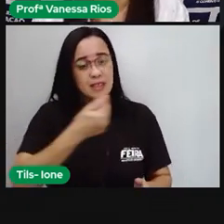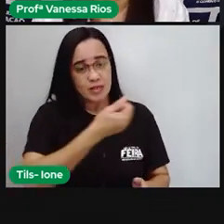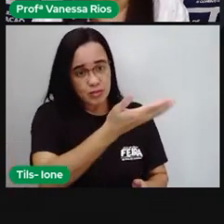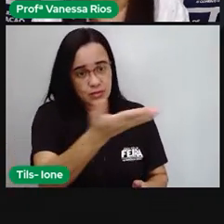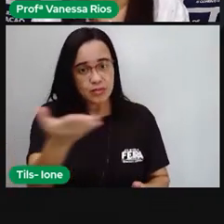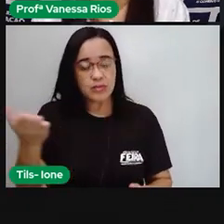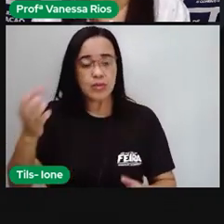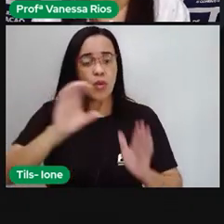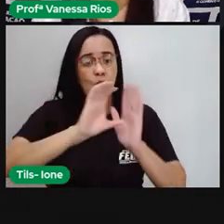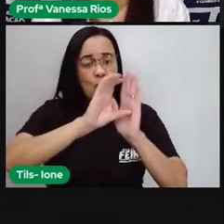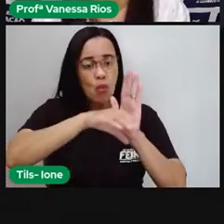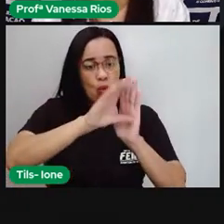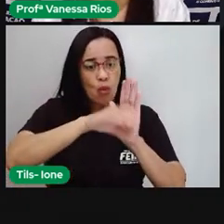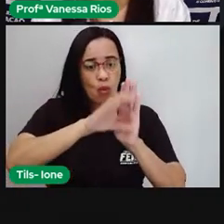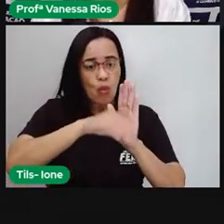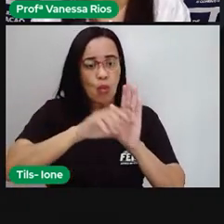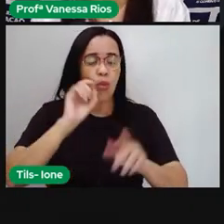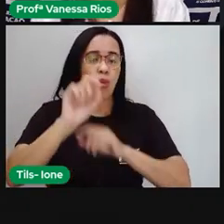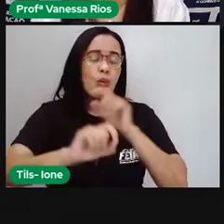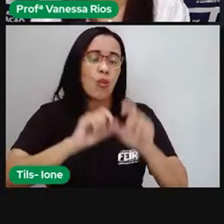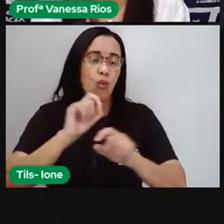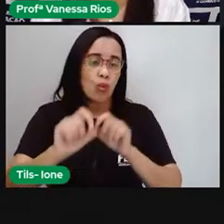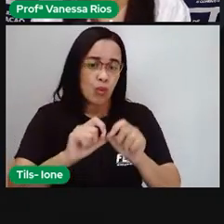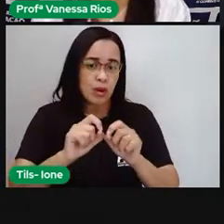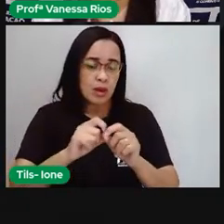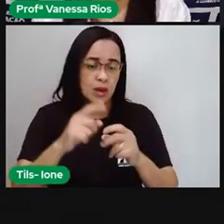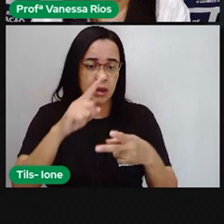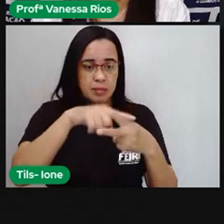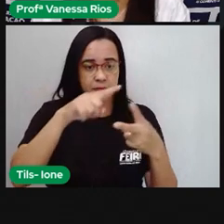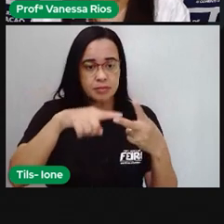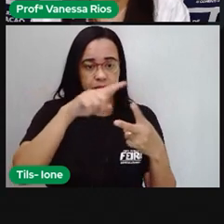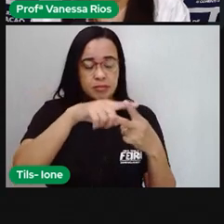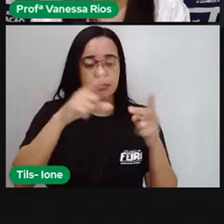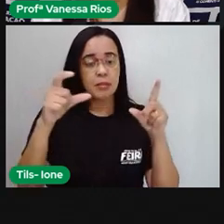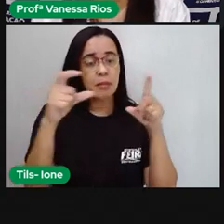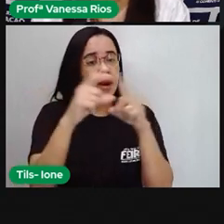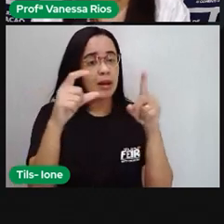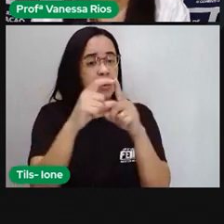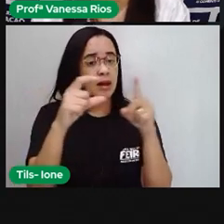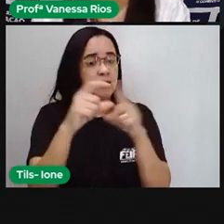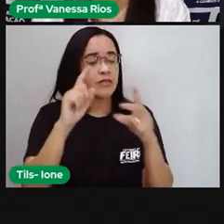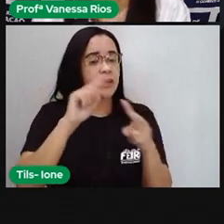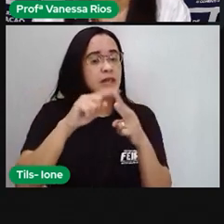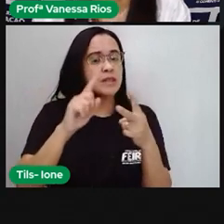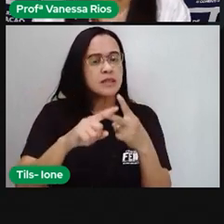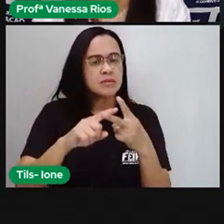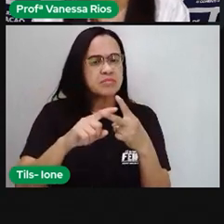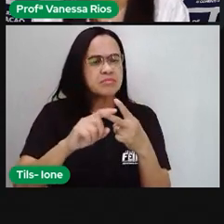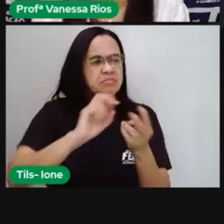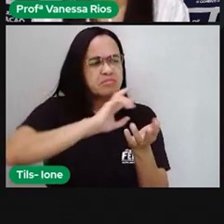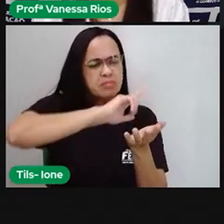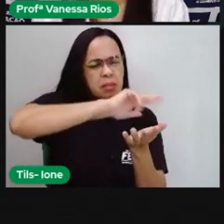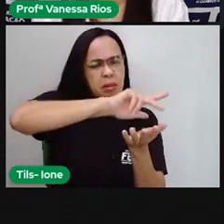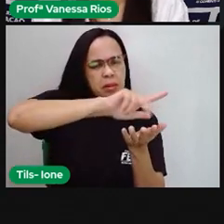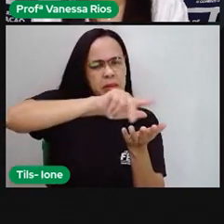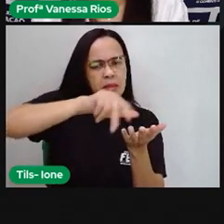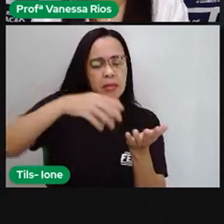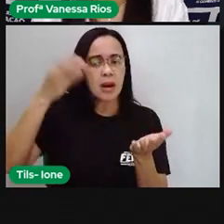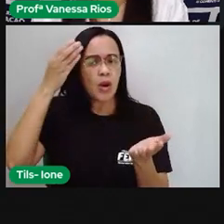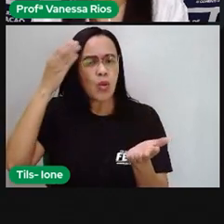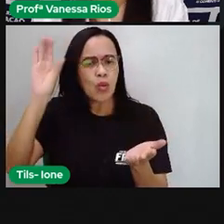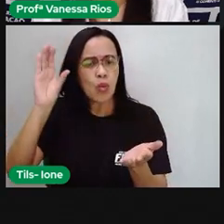conceito dessas duas palavras juntas, né? O que é diversidade cultural?